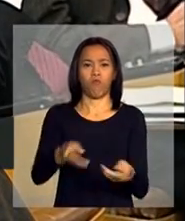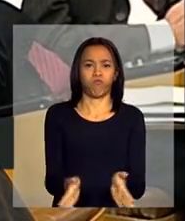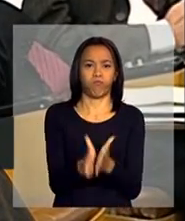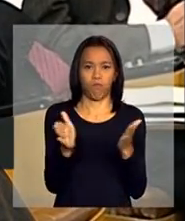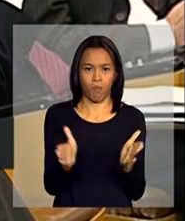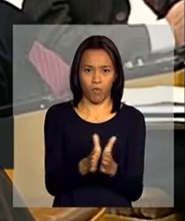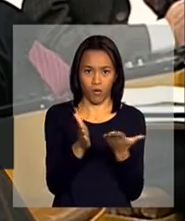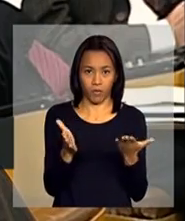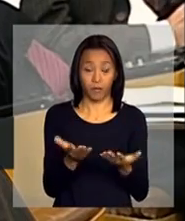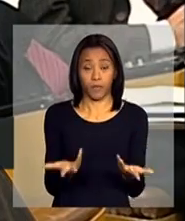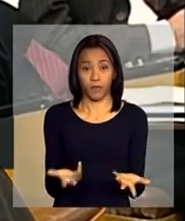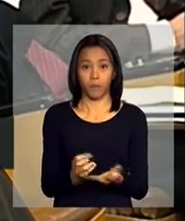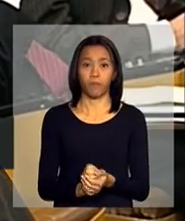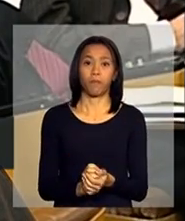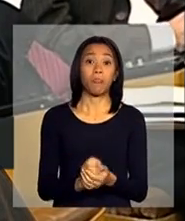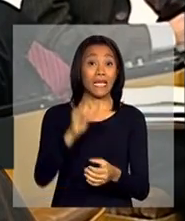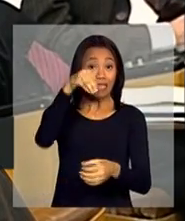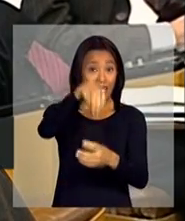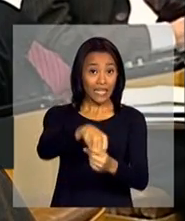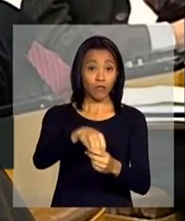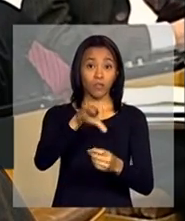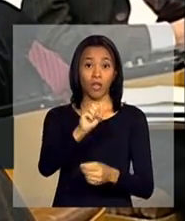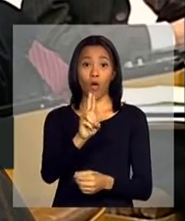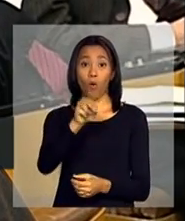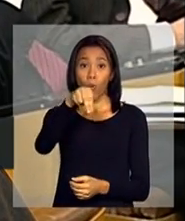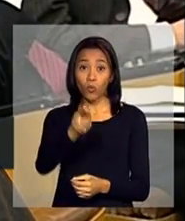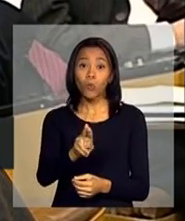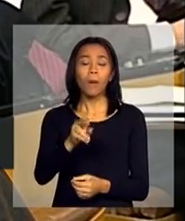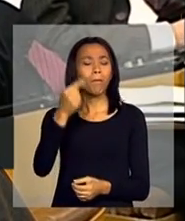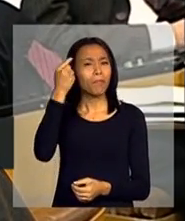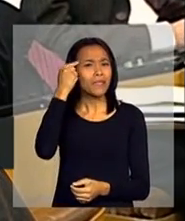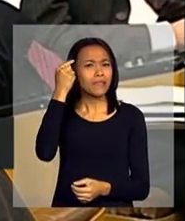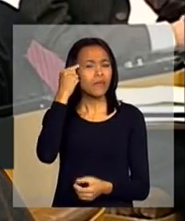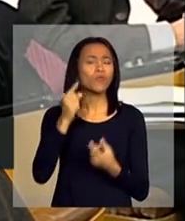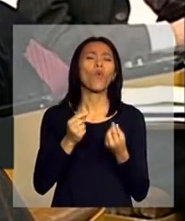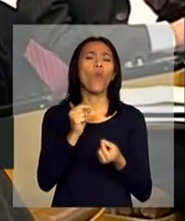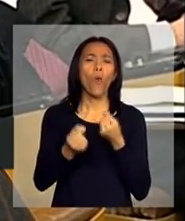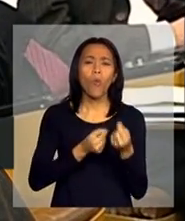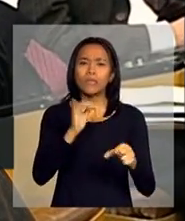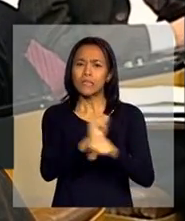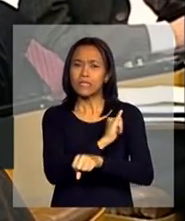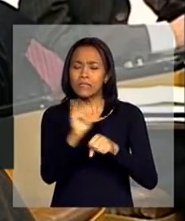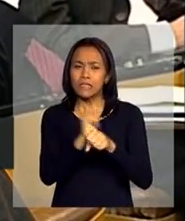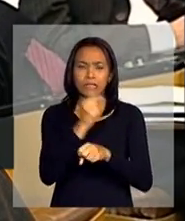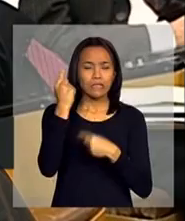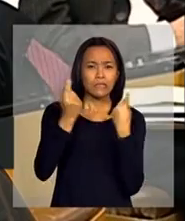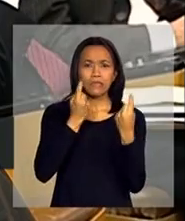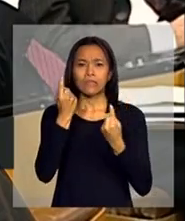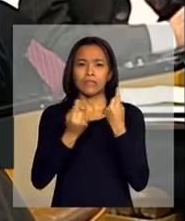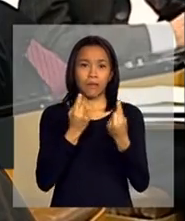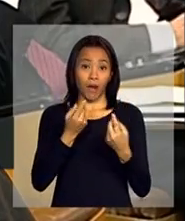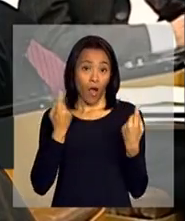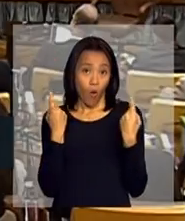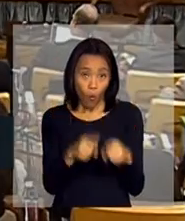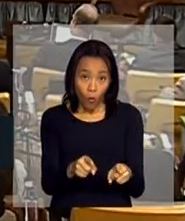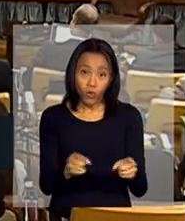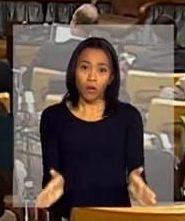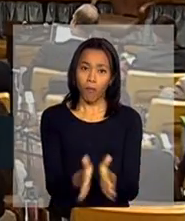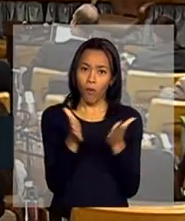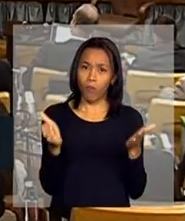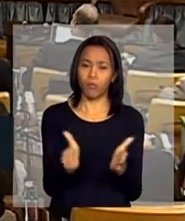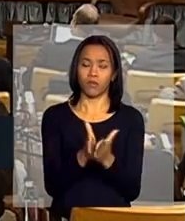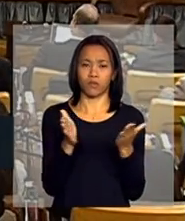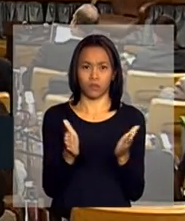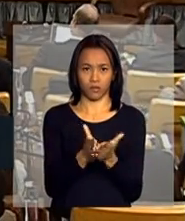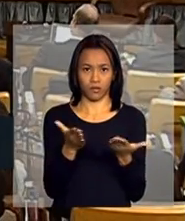na ONU, pensamos muito, ok, combatimos a pobreza, a redução da pobreza, mas pensamos pouco o ponto de